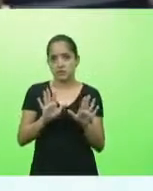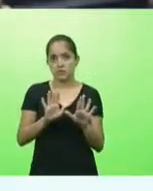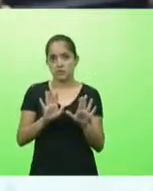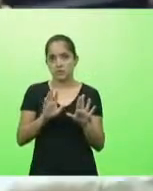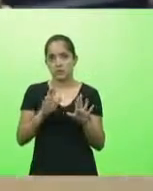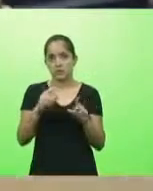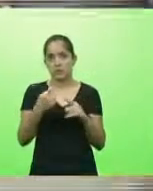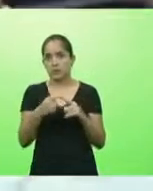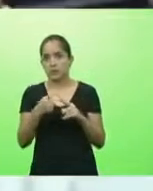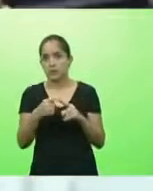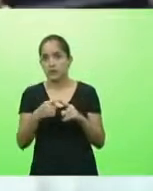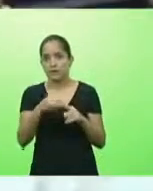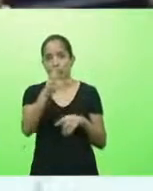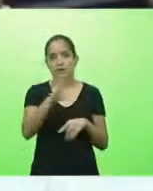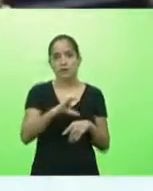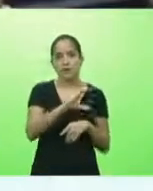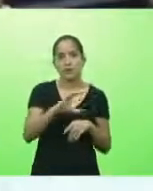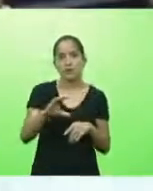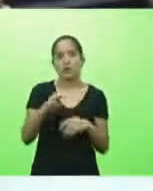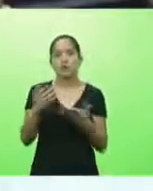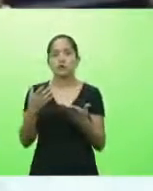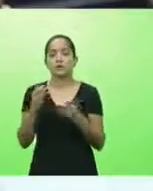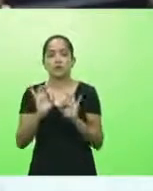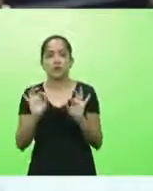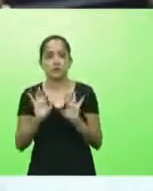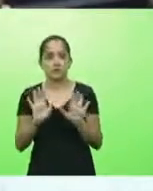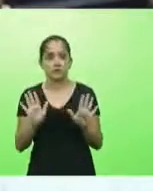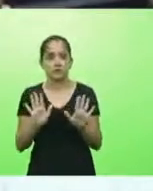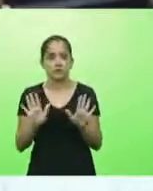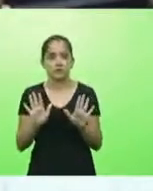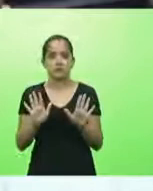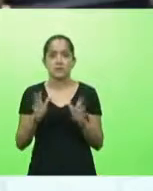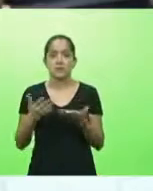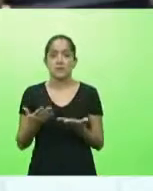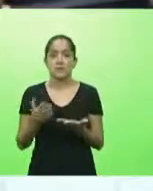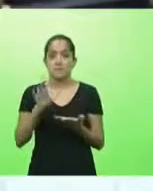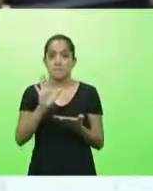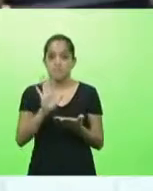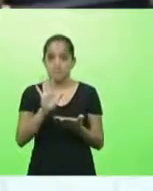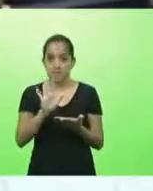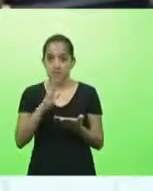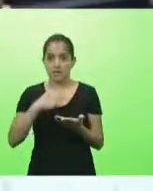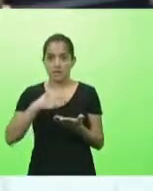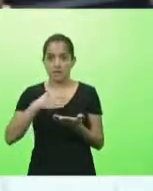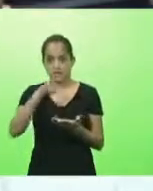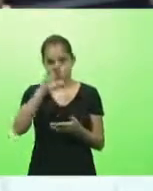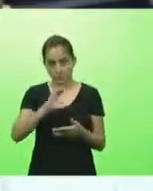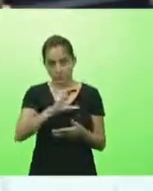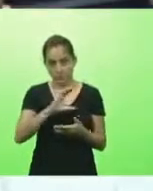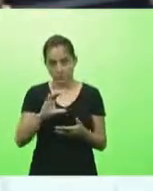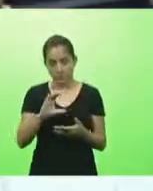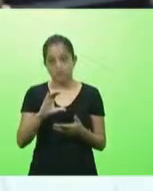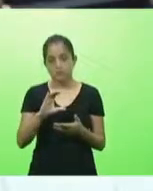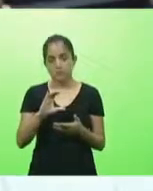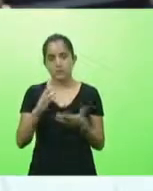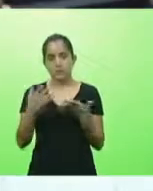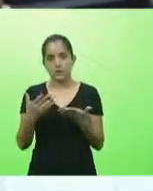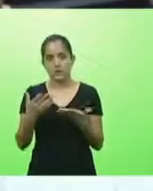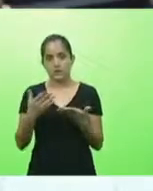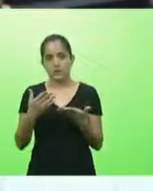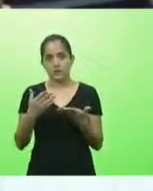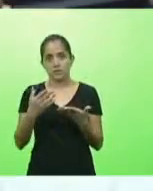porque a católica não é a católica mas também posso afiançar como católica que sou que o cara que fez essa